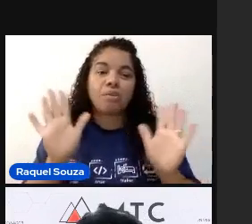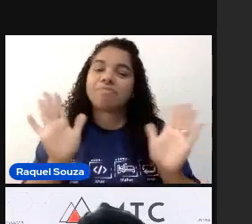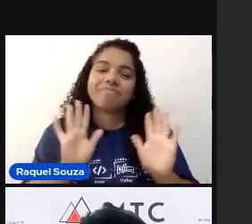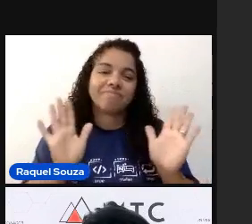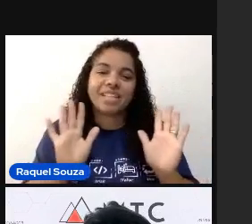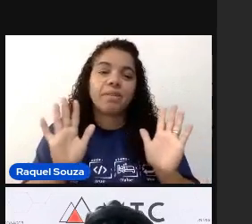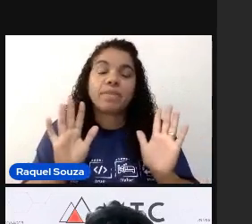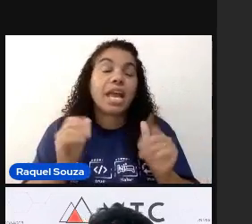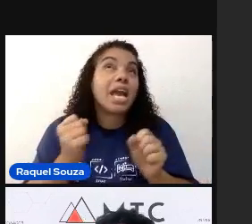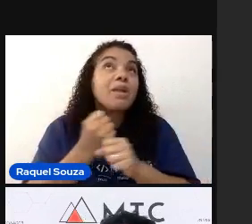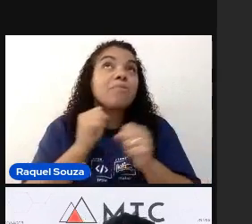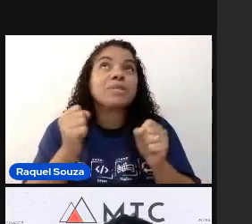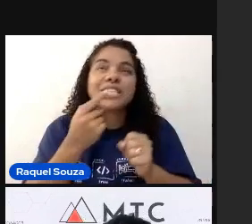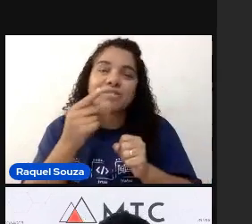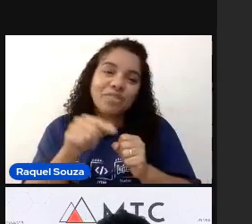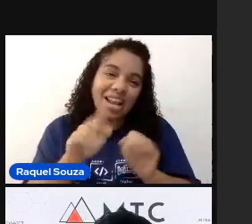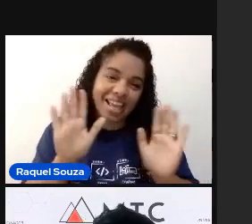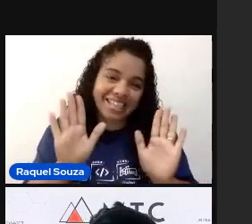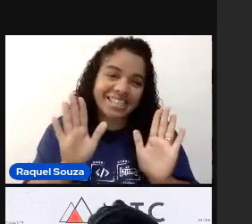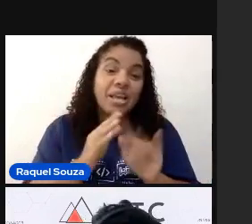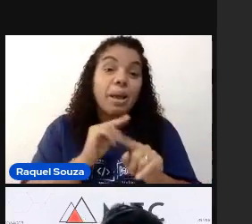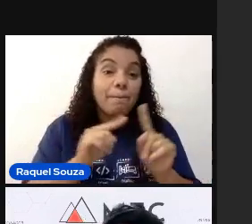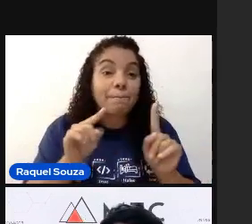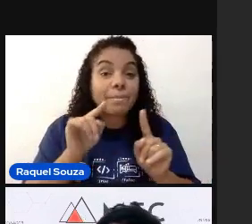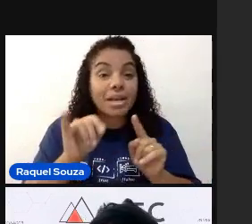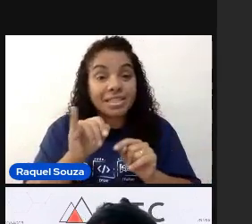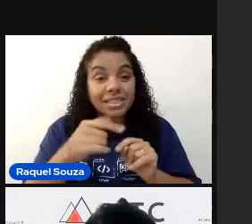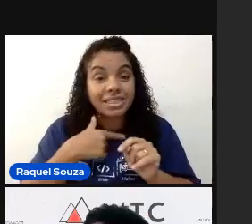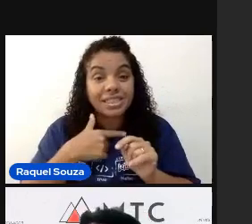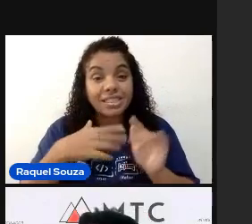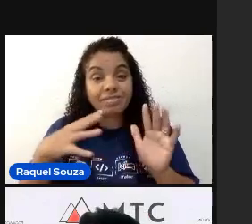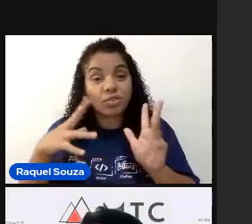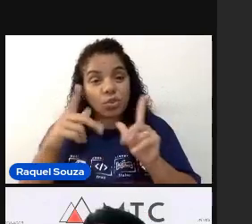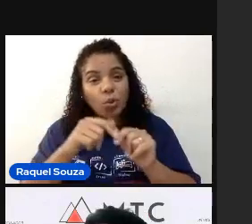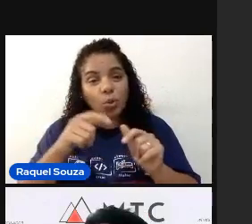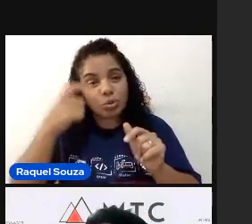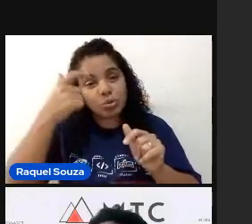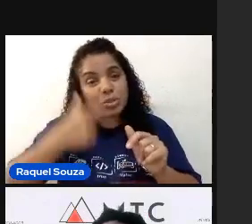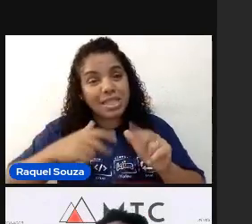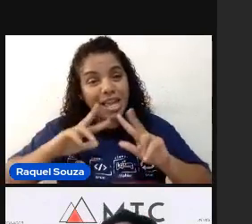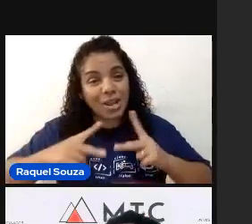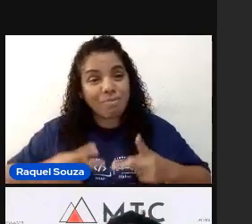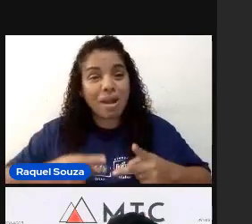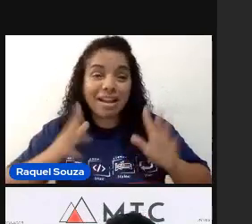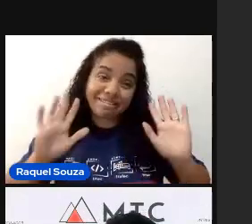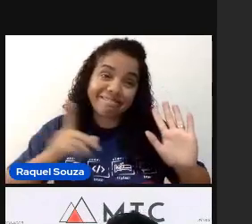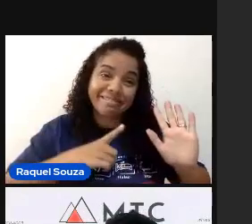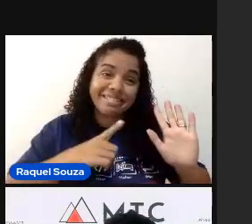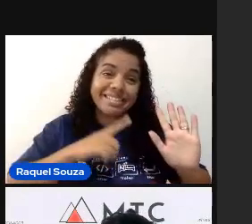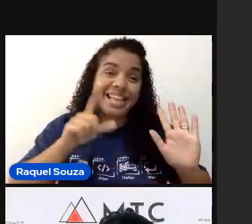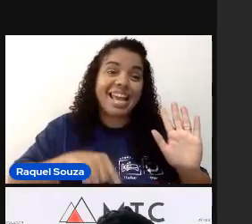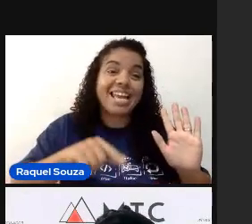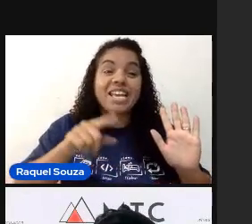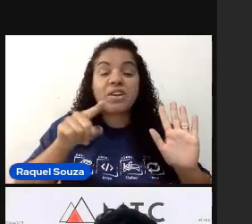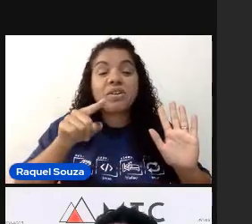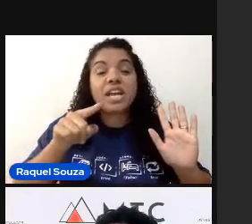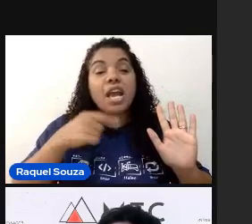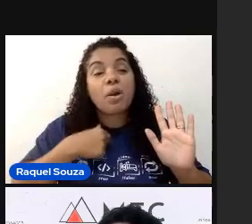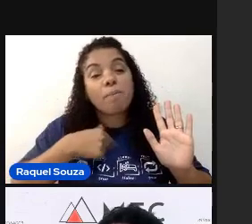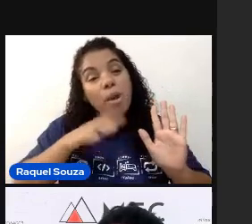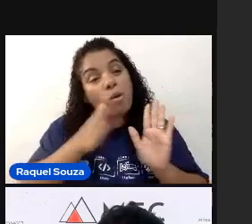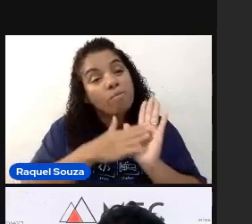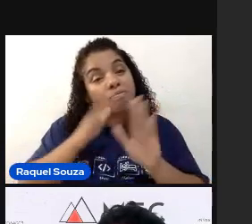Seria impossível eu falar isso. Mas, eu, como todo ser humano, eu tenho o meu viés. E eu